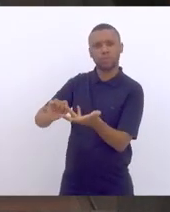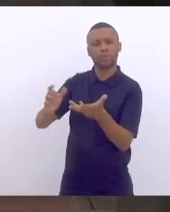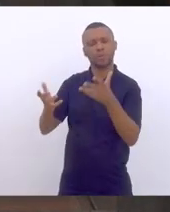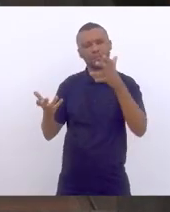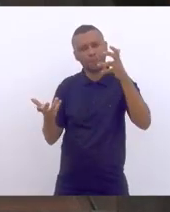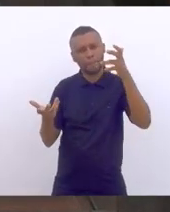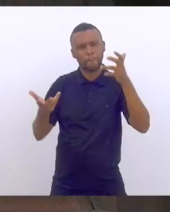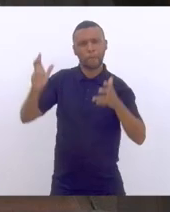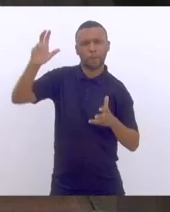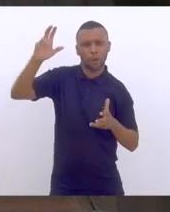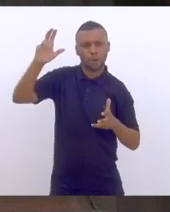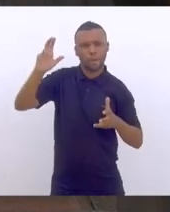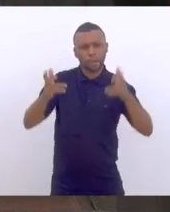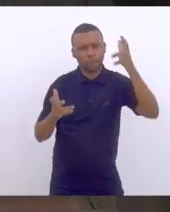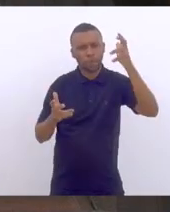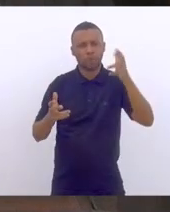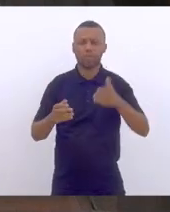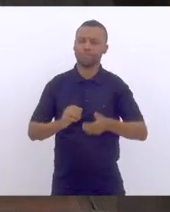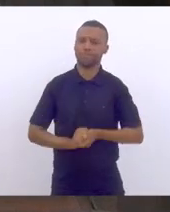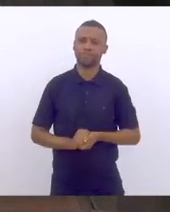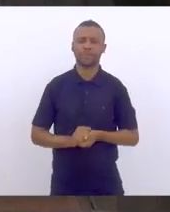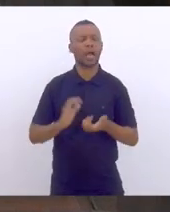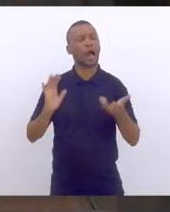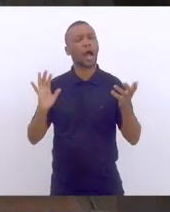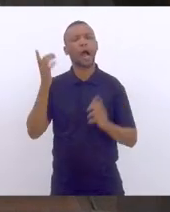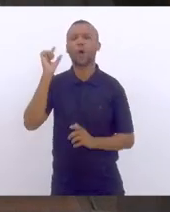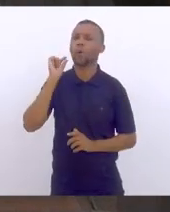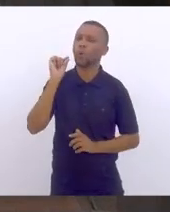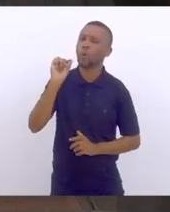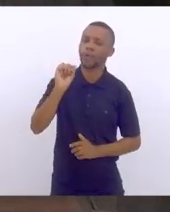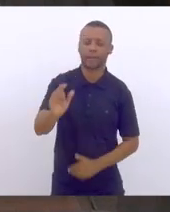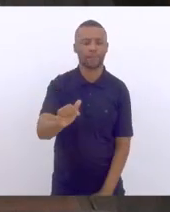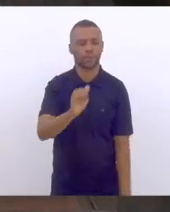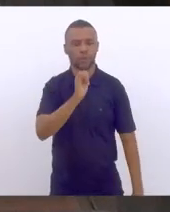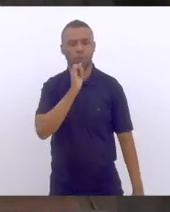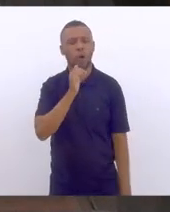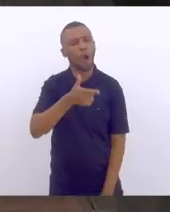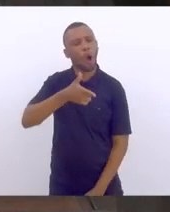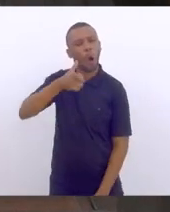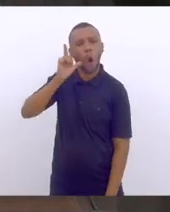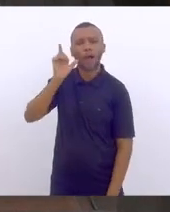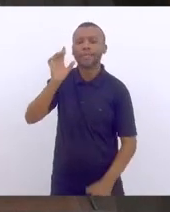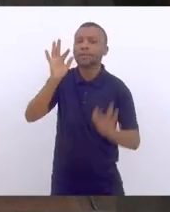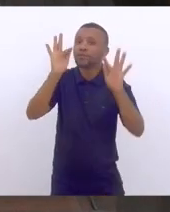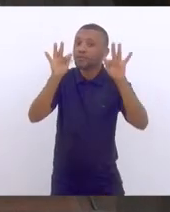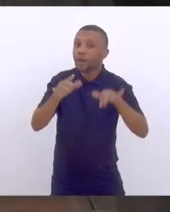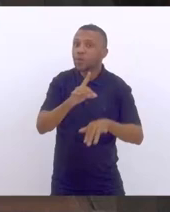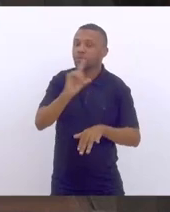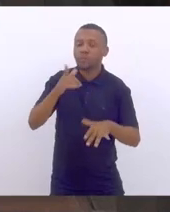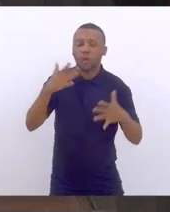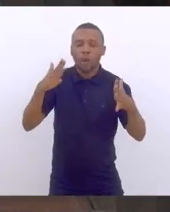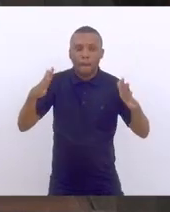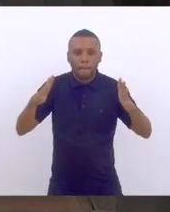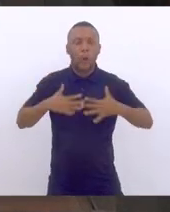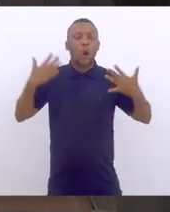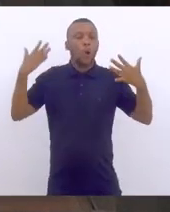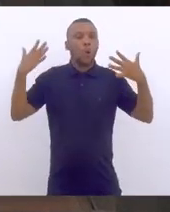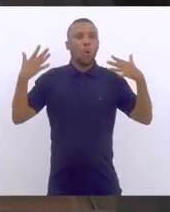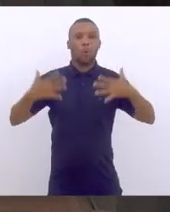no final do dia, ficamos todos tensos, assustados,